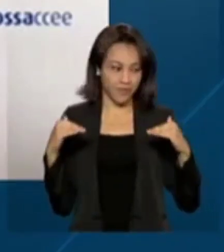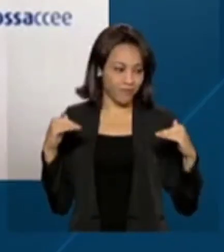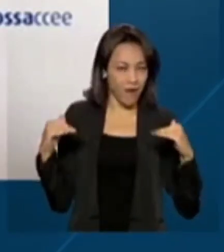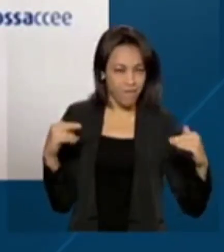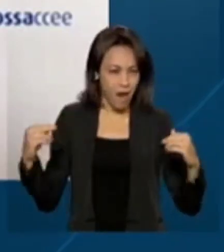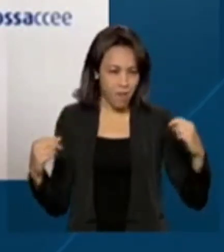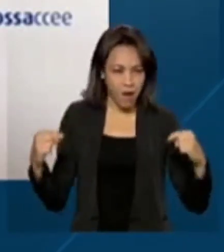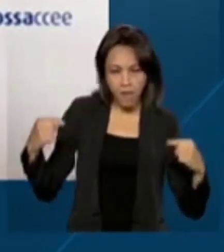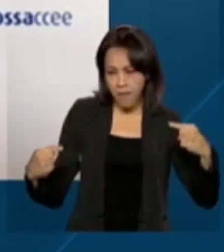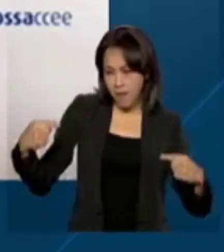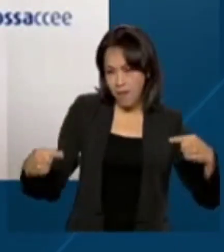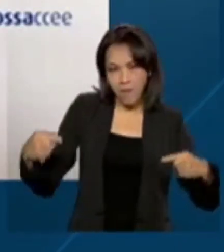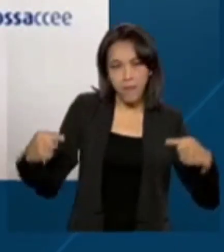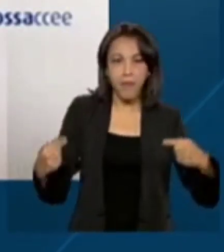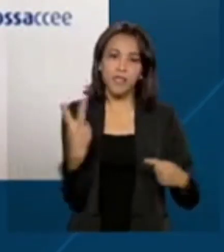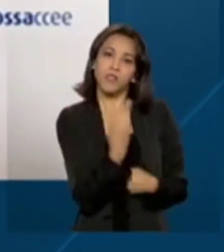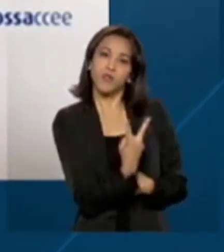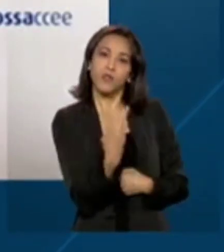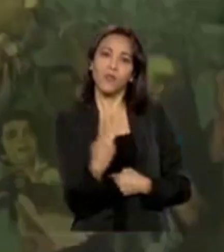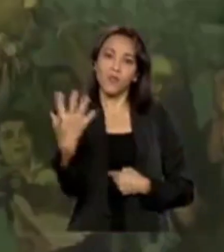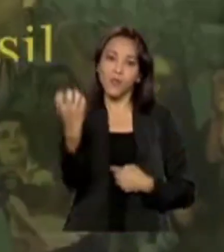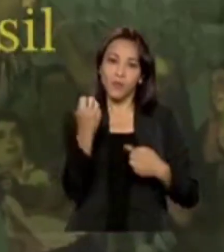competição entre essas duas fontes